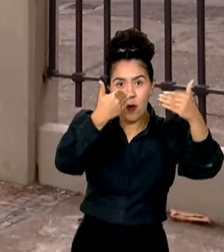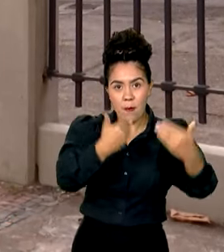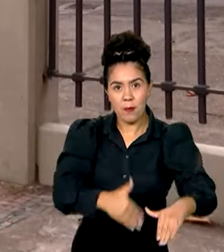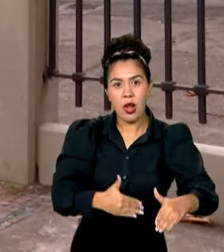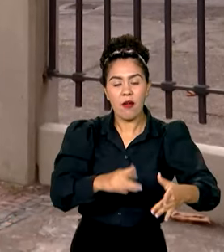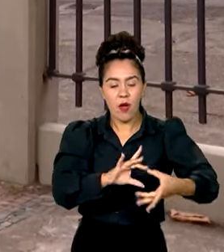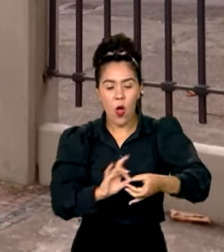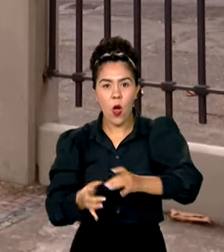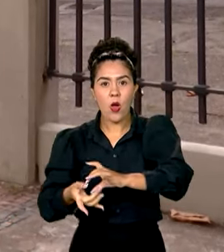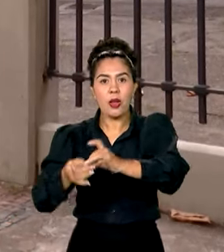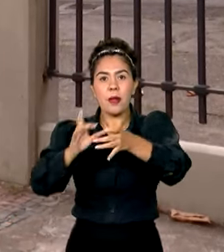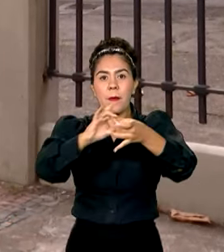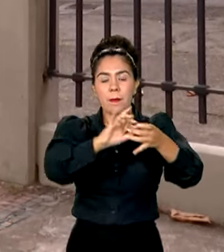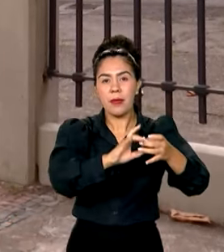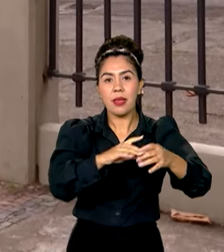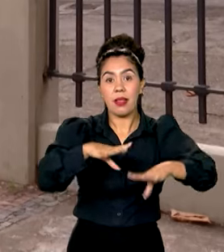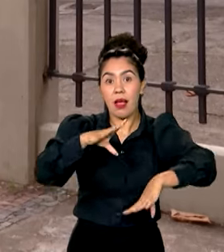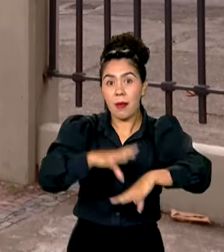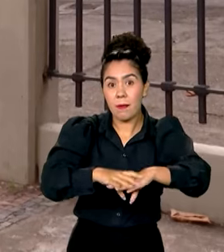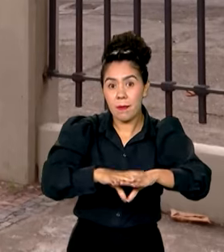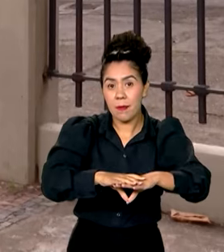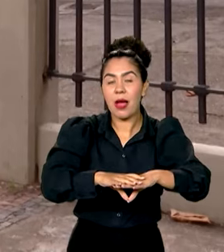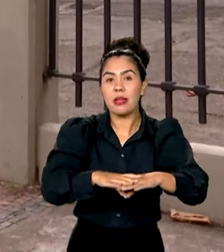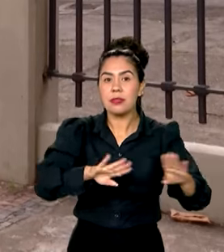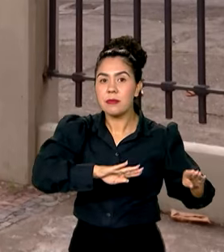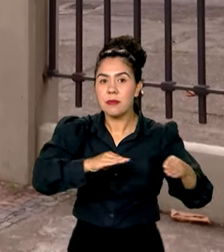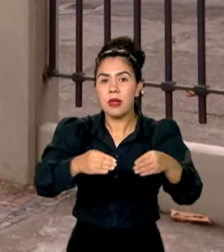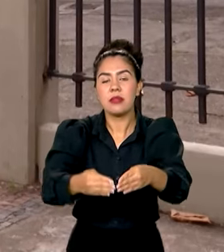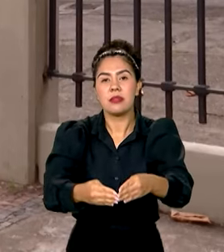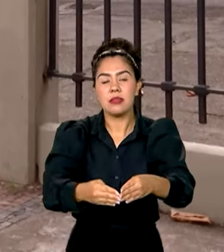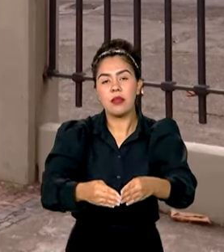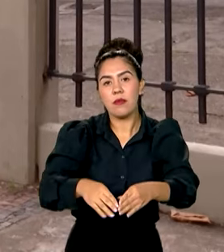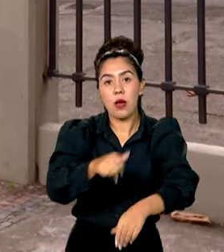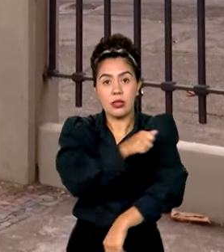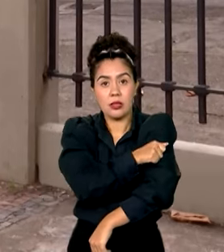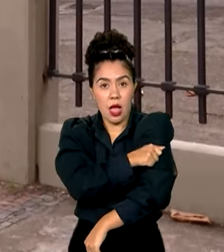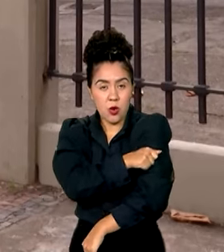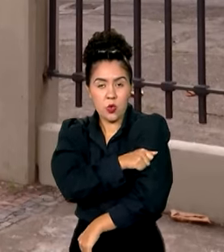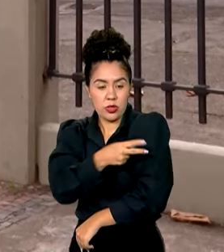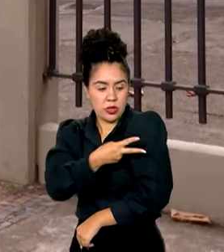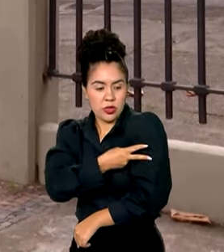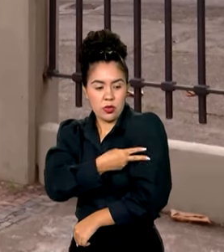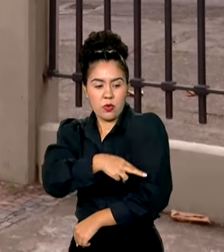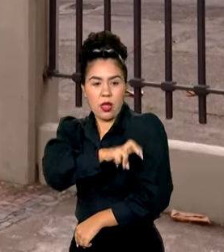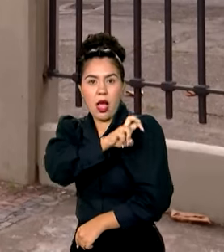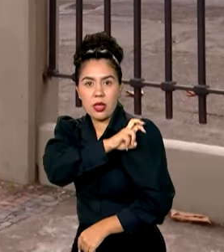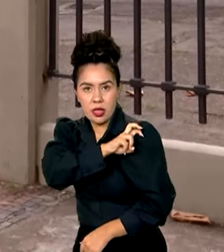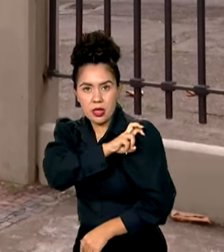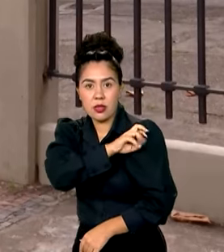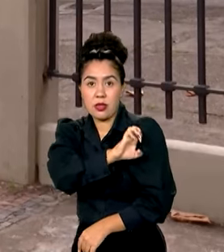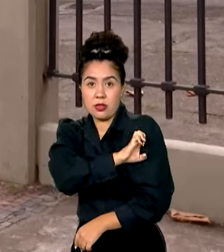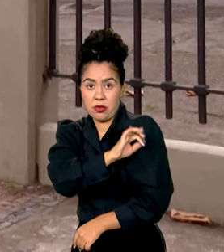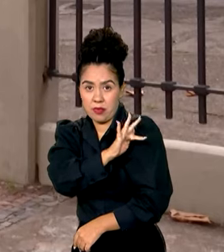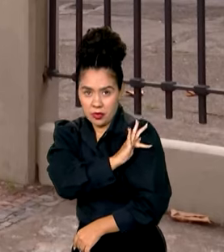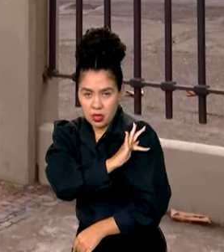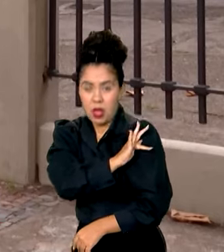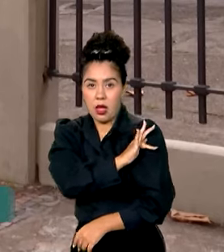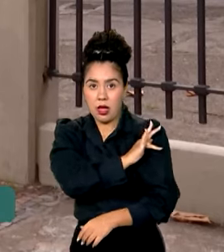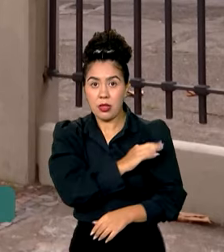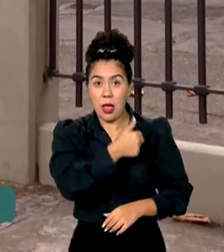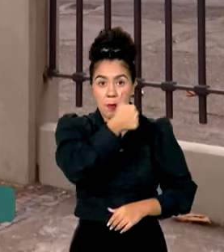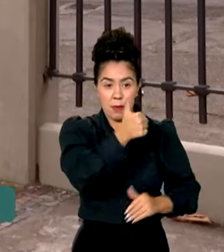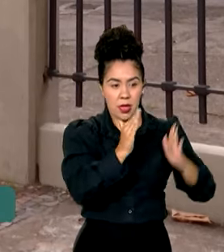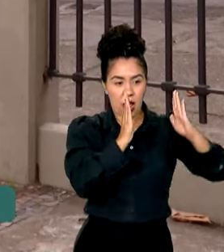Mirim de Matemática, destinada aí aos alunos do segundo ao quinto ano do ensino fundamental. As provas da primeira